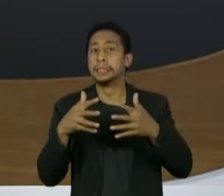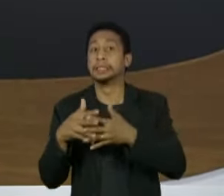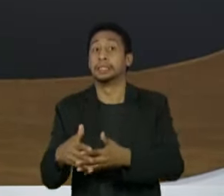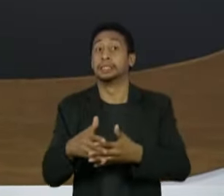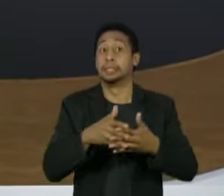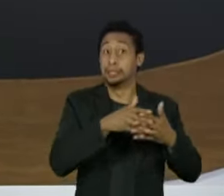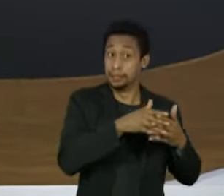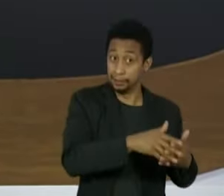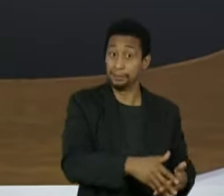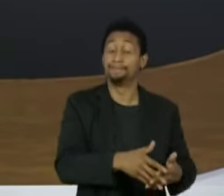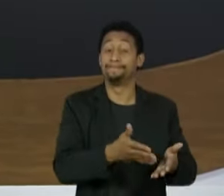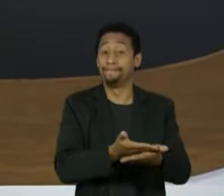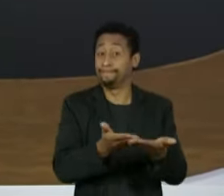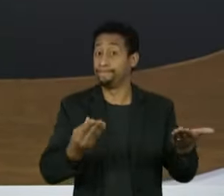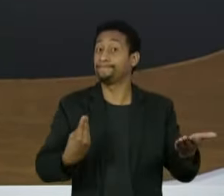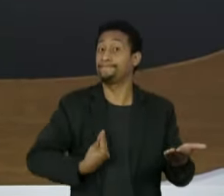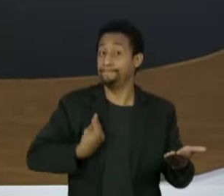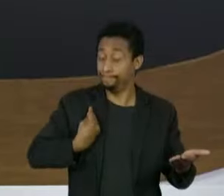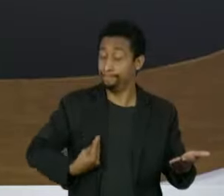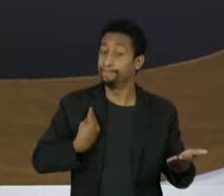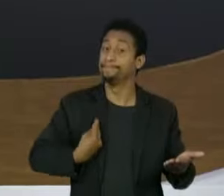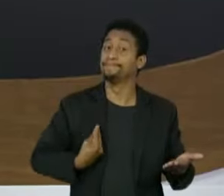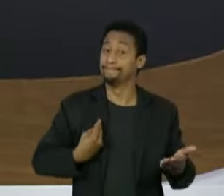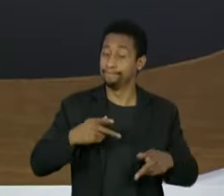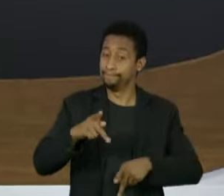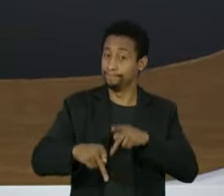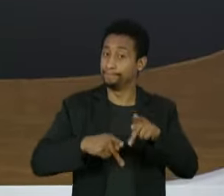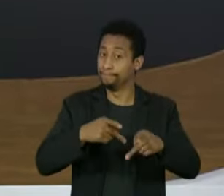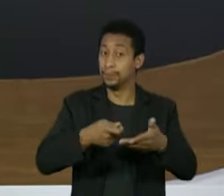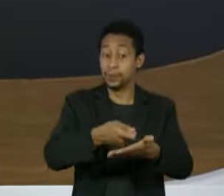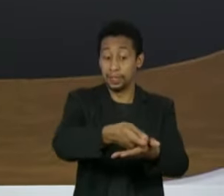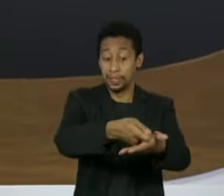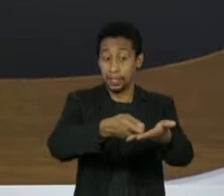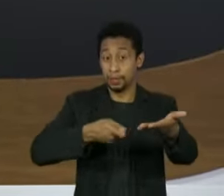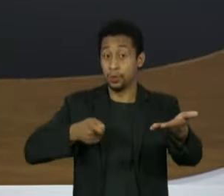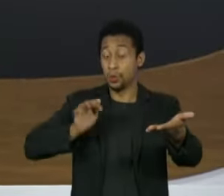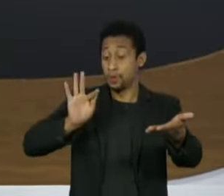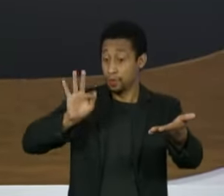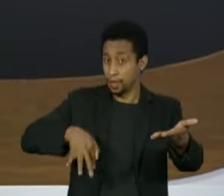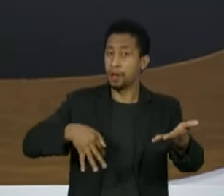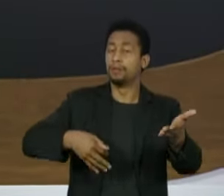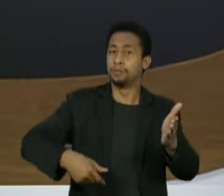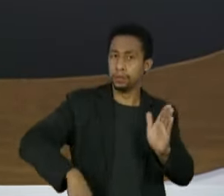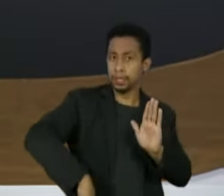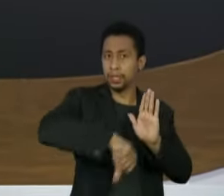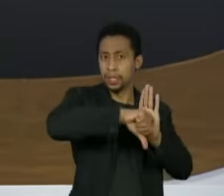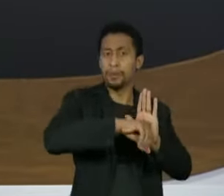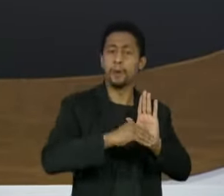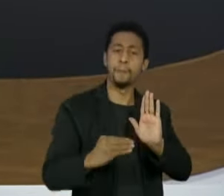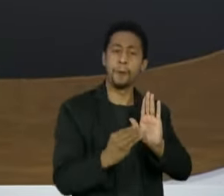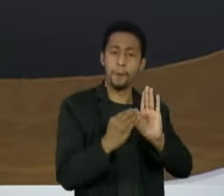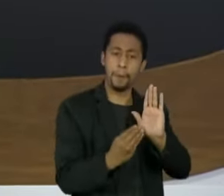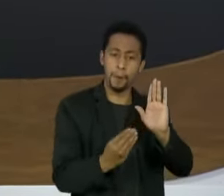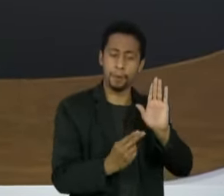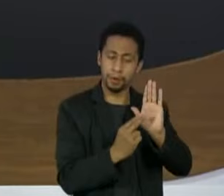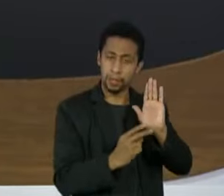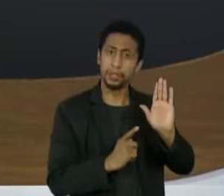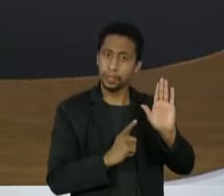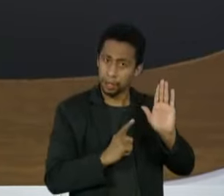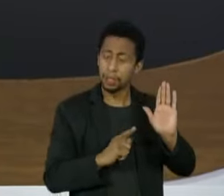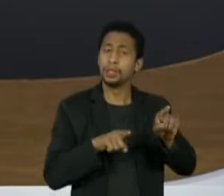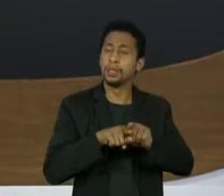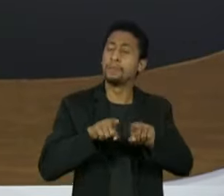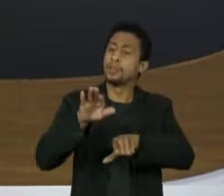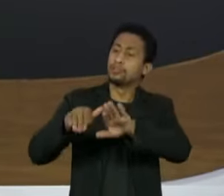direta na vida das pessoas. O seu relatório final vai listar crimes e pedir o indiciamento de